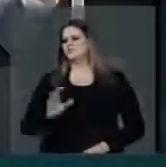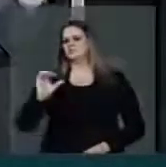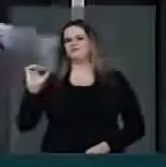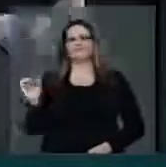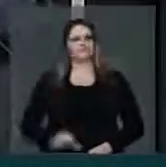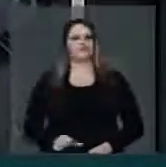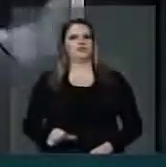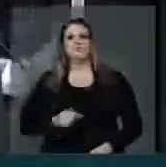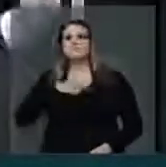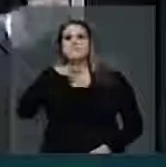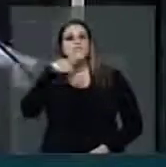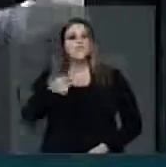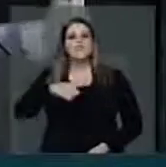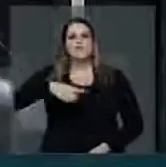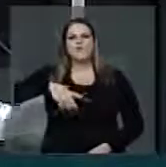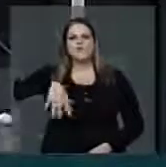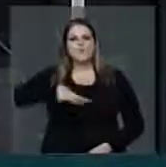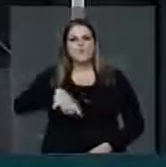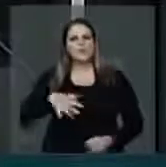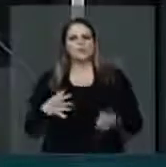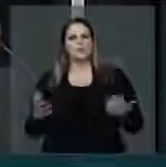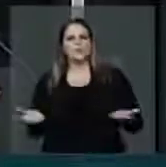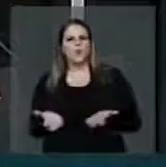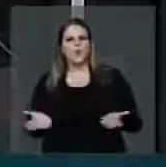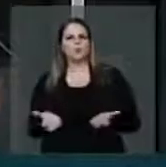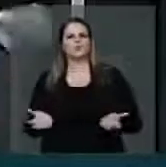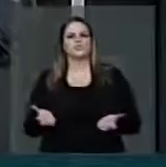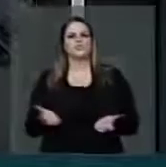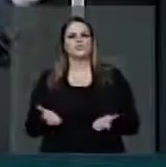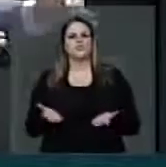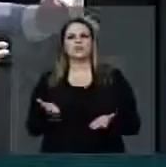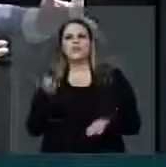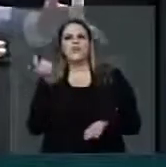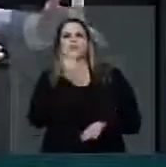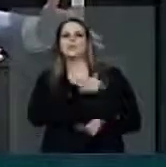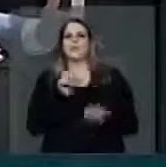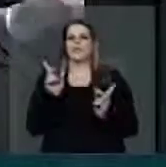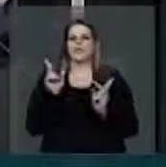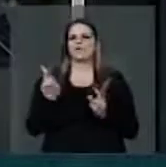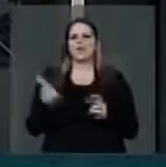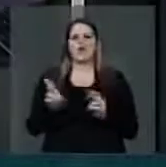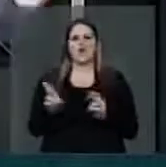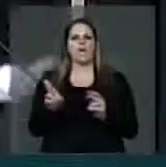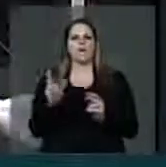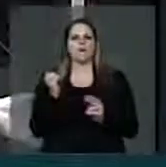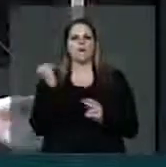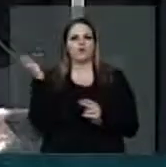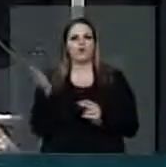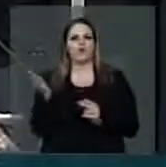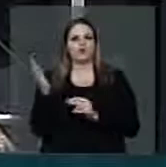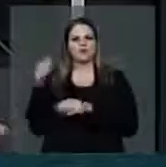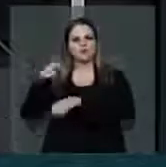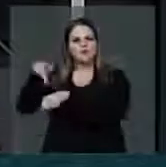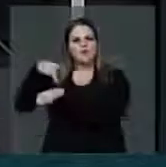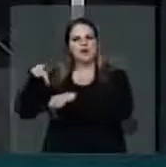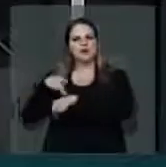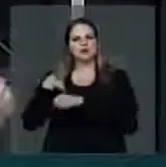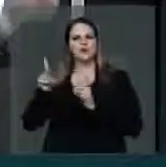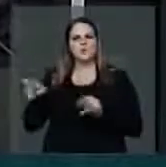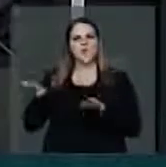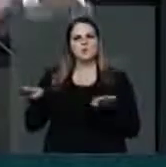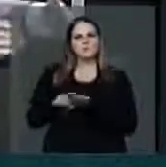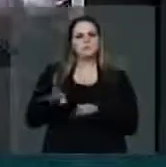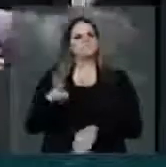produto industrial brasileiro consegue hoje competir em igualdade de condições com os outros países. Por quê?